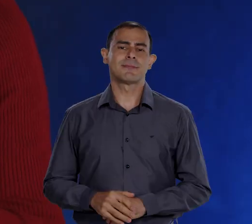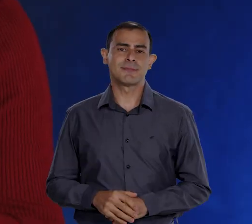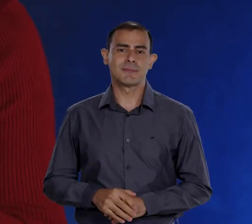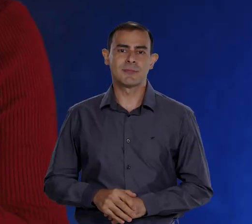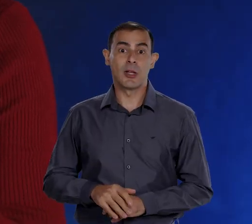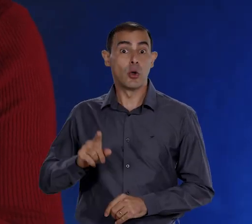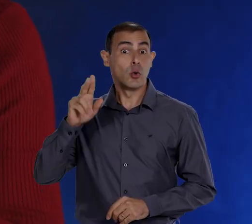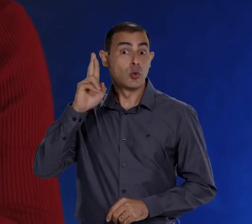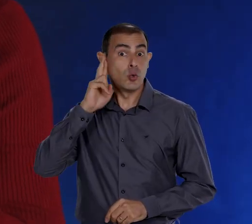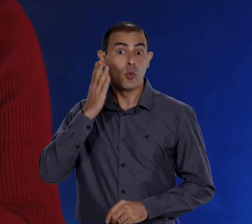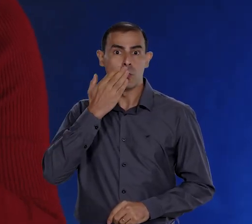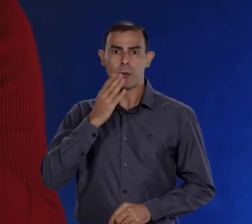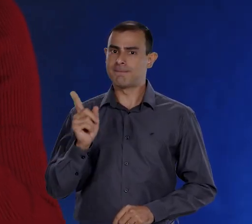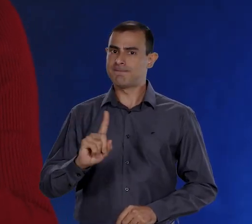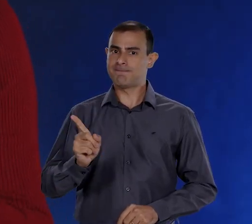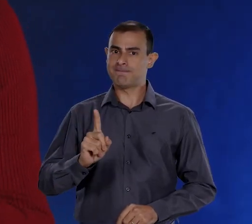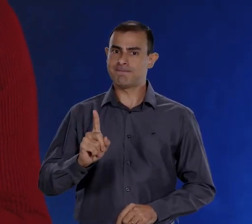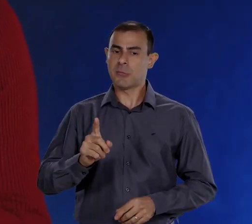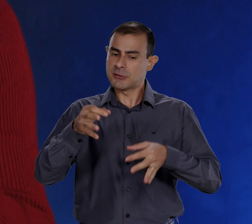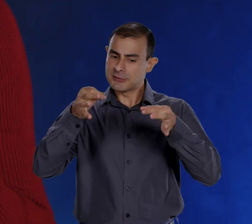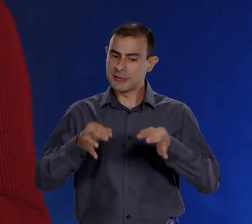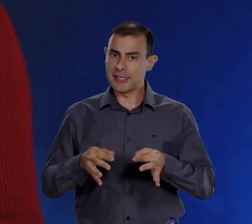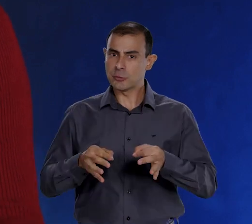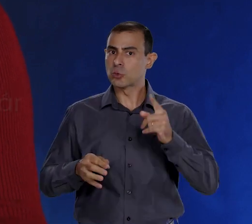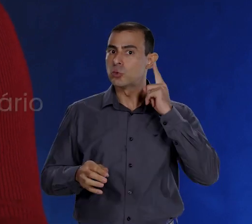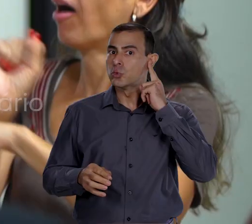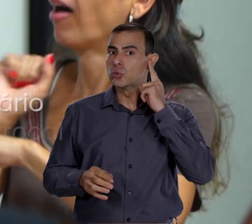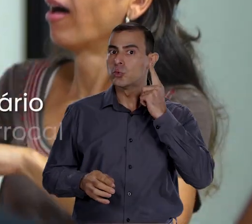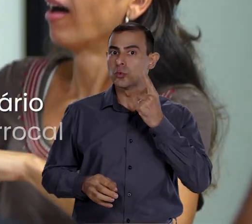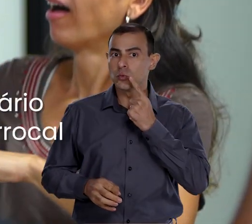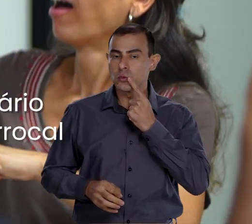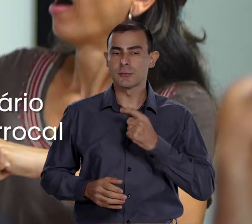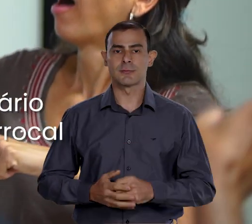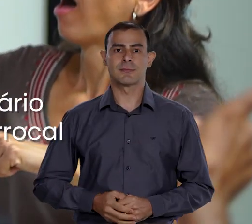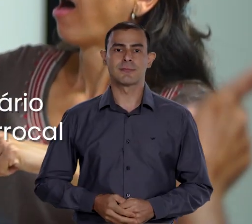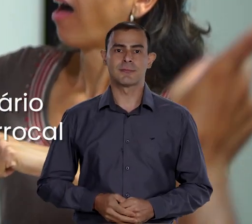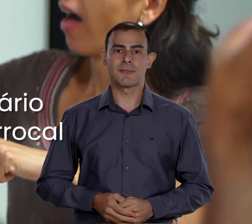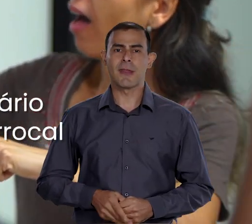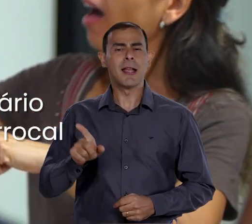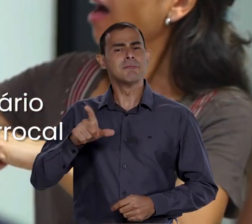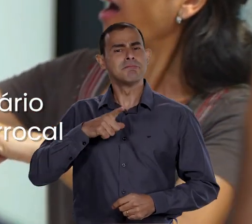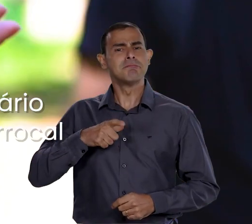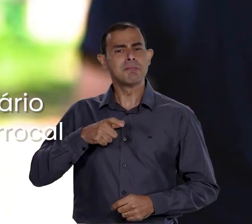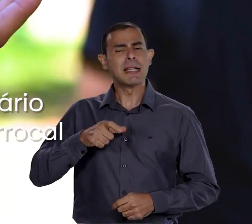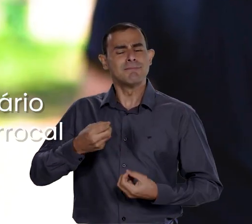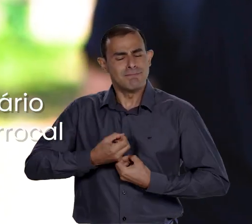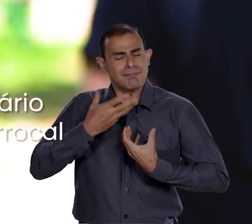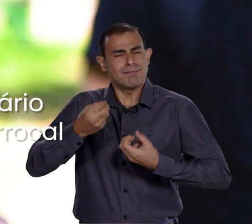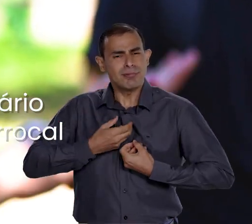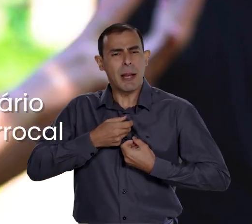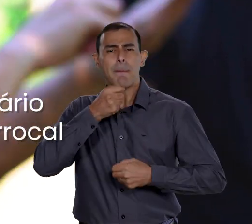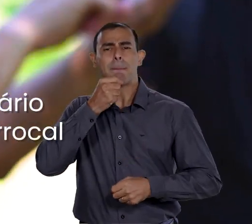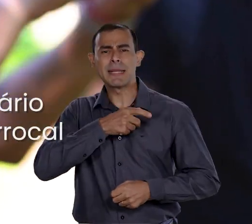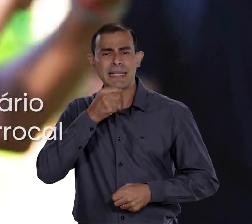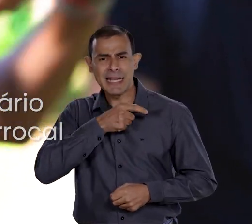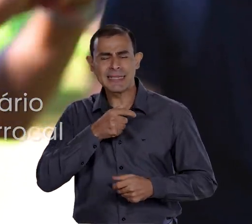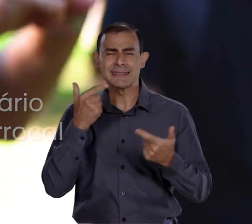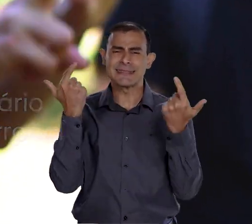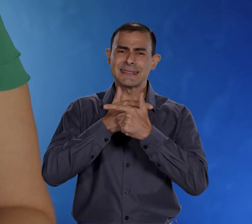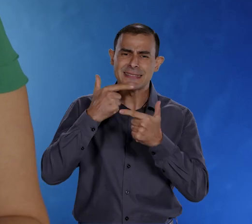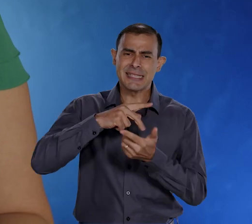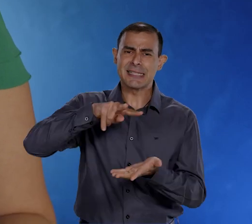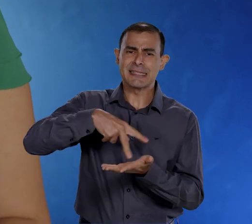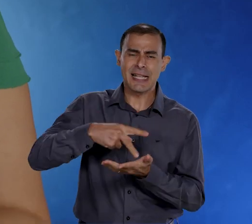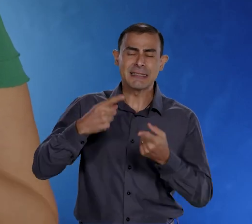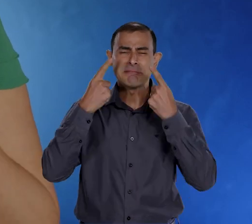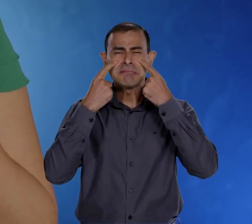Surdo mudo não, hein? O correto é surdo. Ele se expressa, conta piadas, ri, dança, chora,